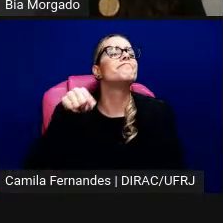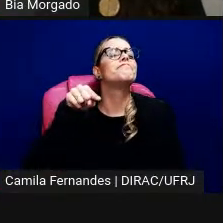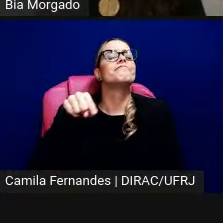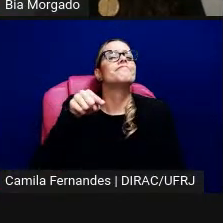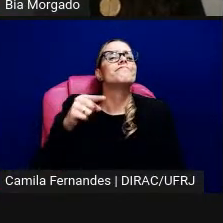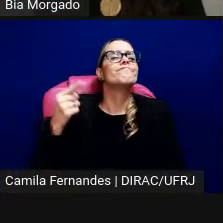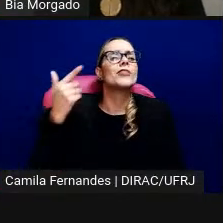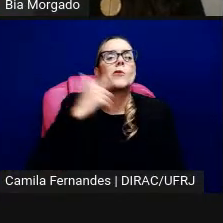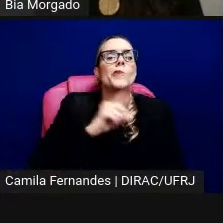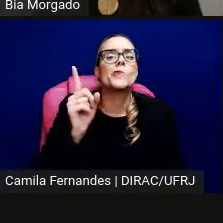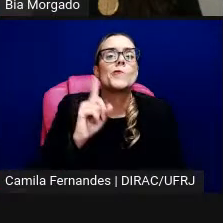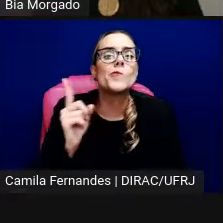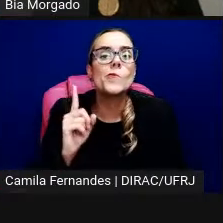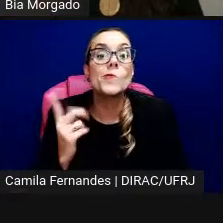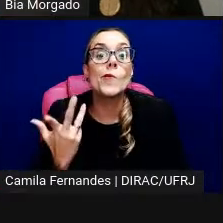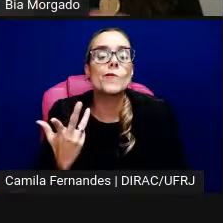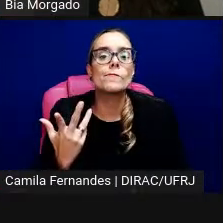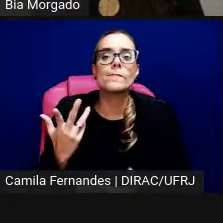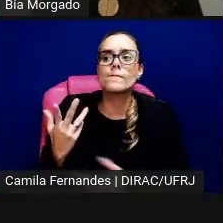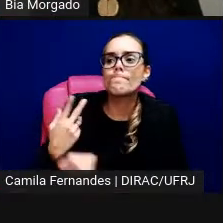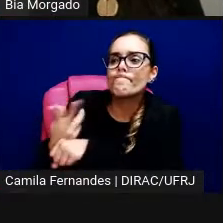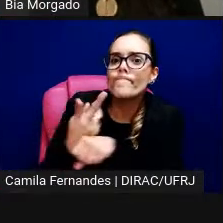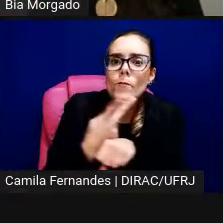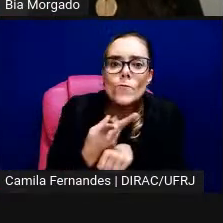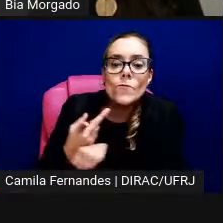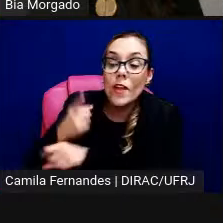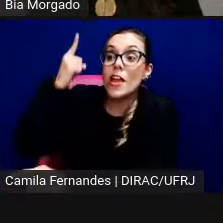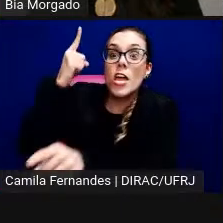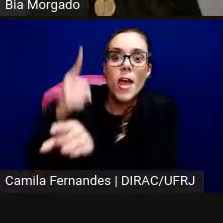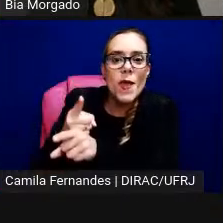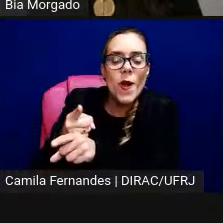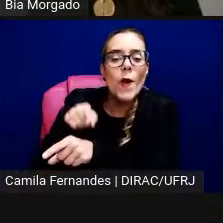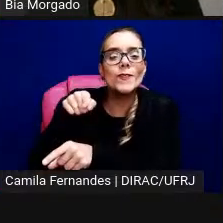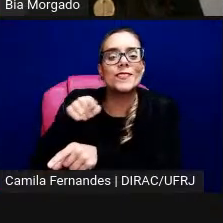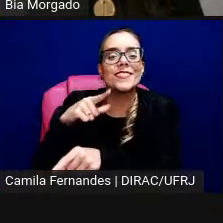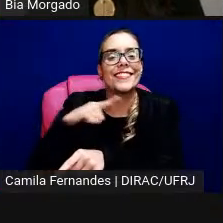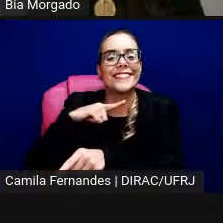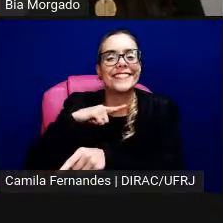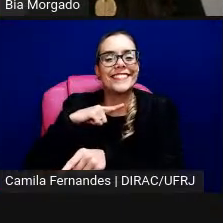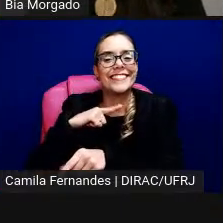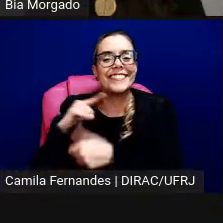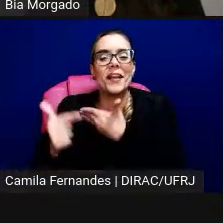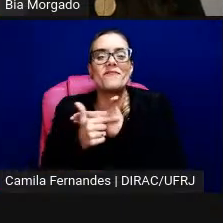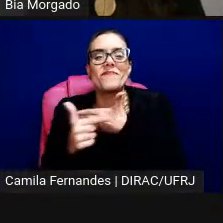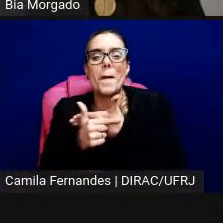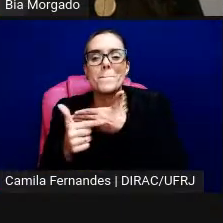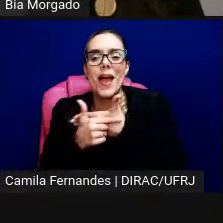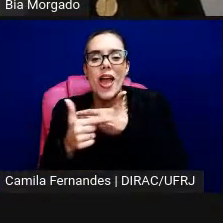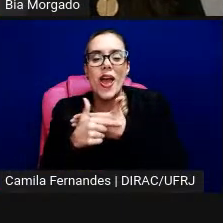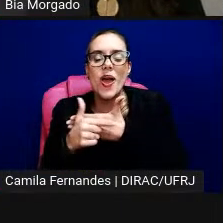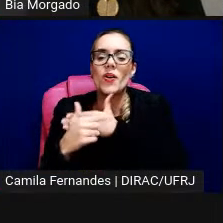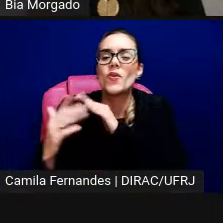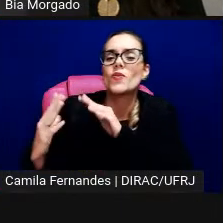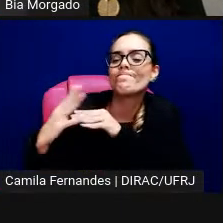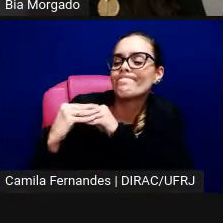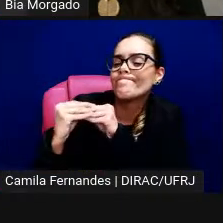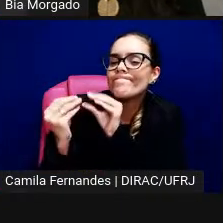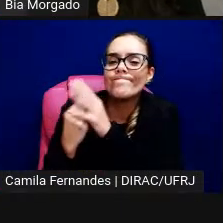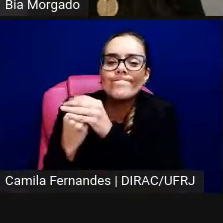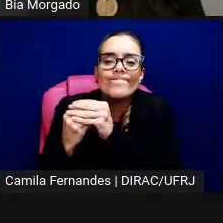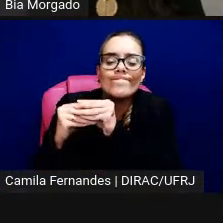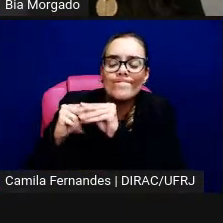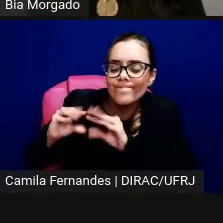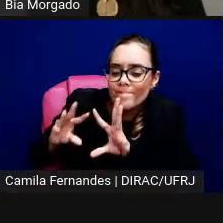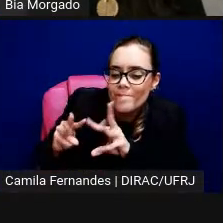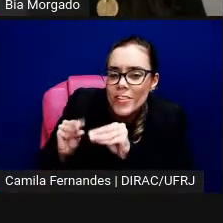introdução do público em algumas das obras que eram com características bastante sensoriais. E aí existe a dissertação de mestrado